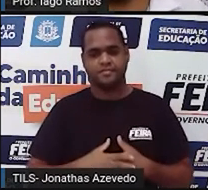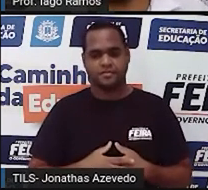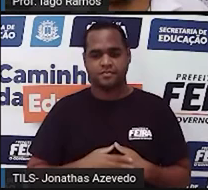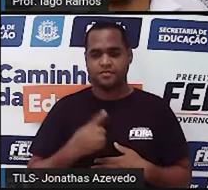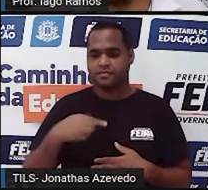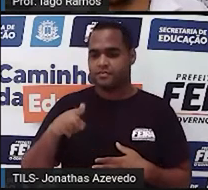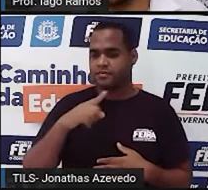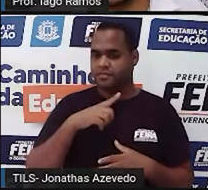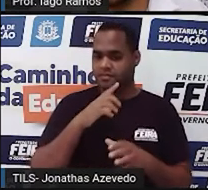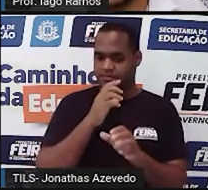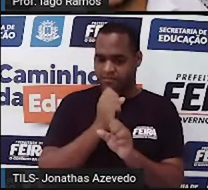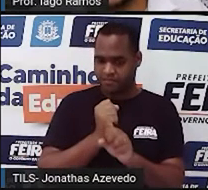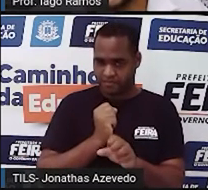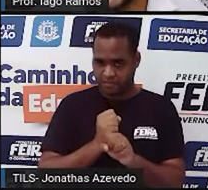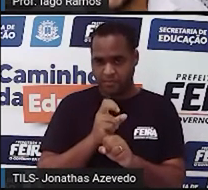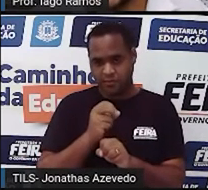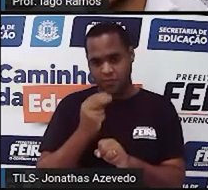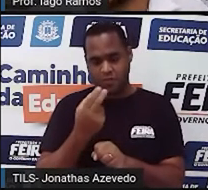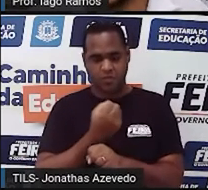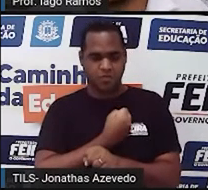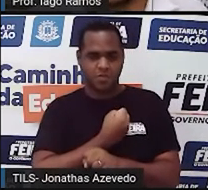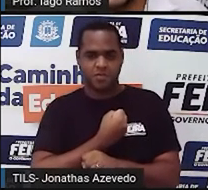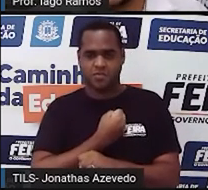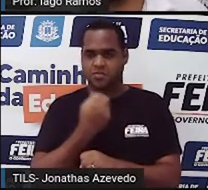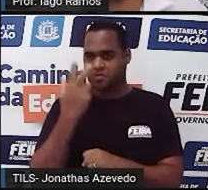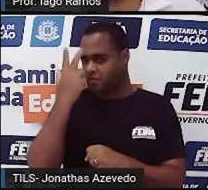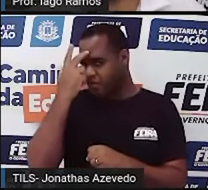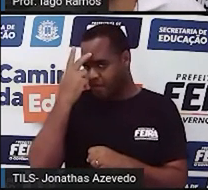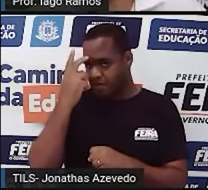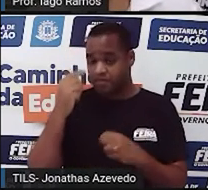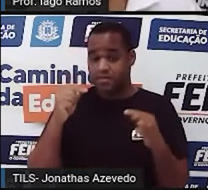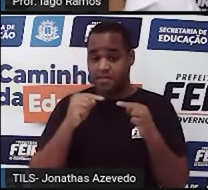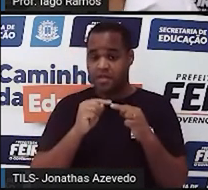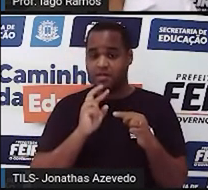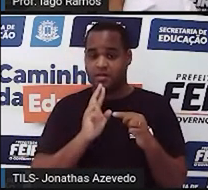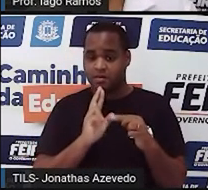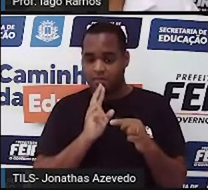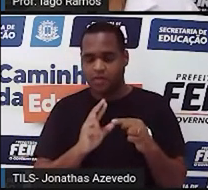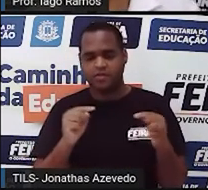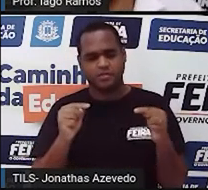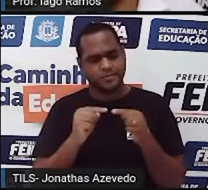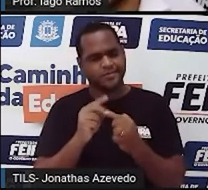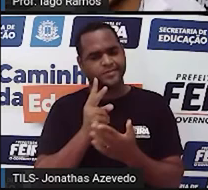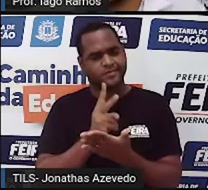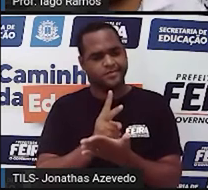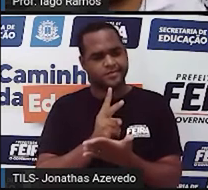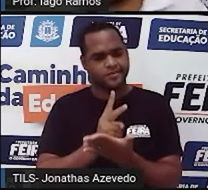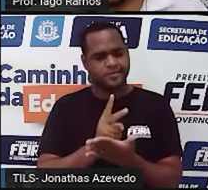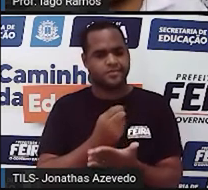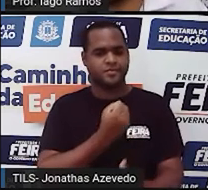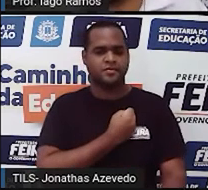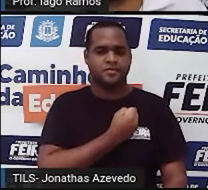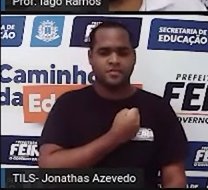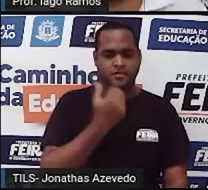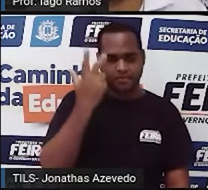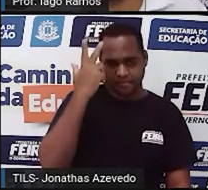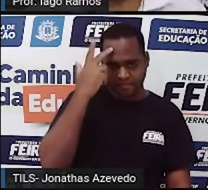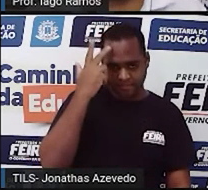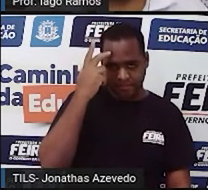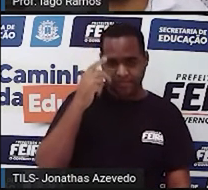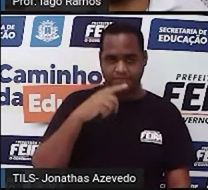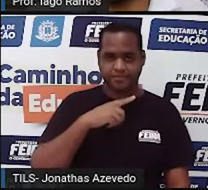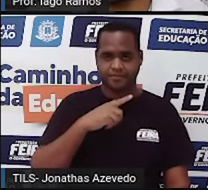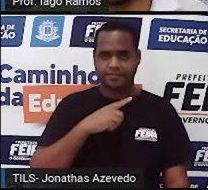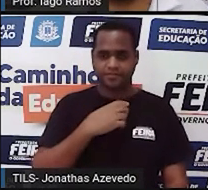dois ou mais números naturais, o resultado vai continuar sendo um número natural. Por exemplo, se eu pego